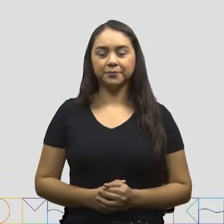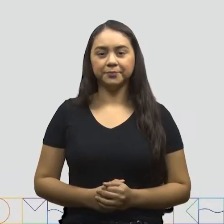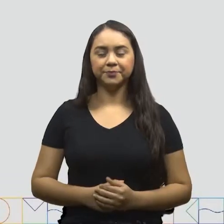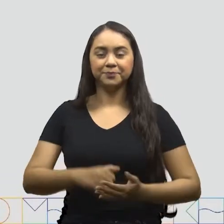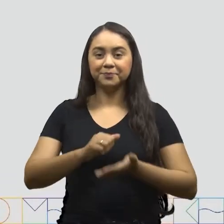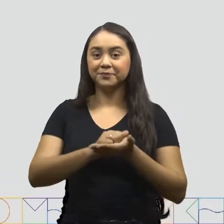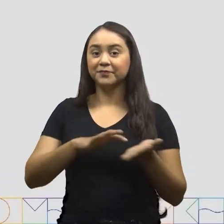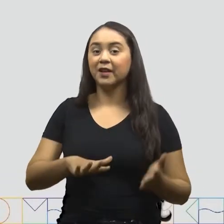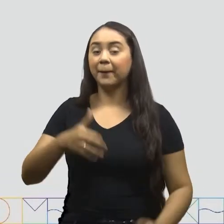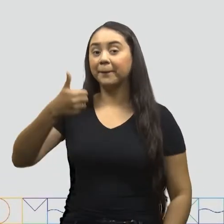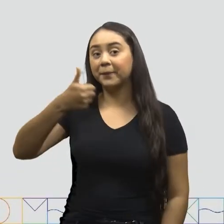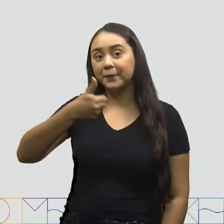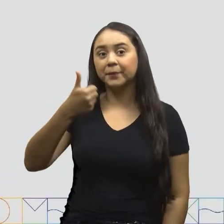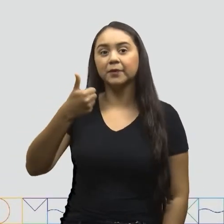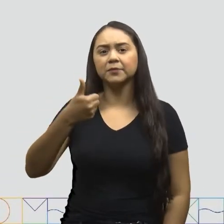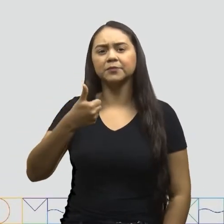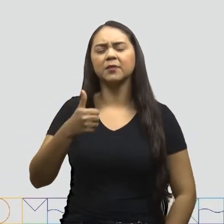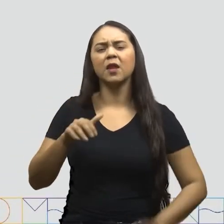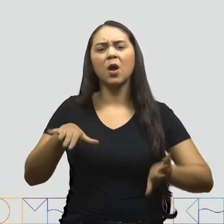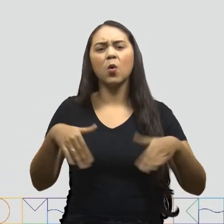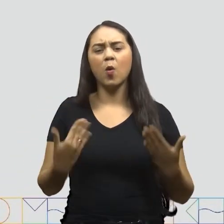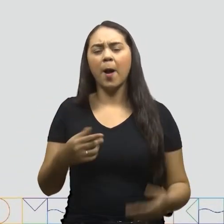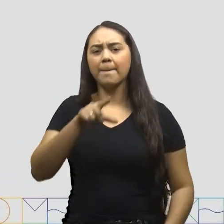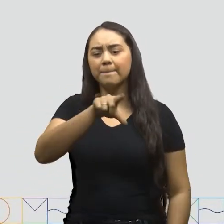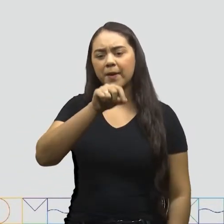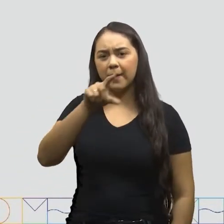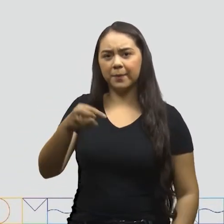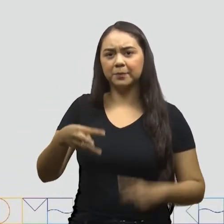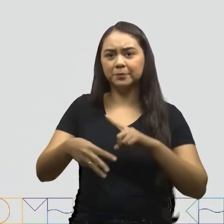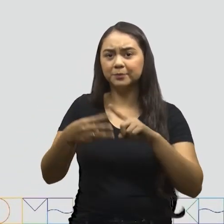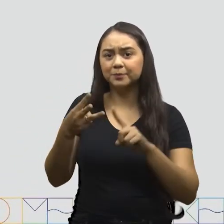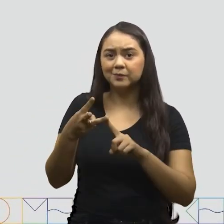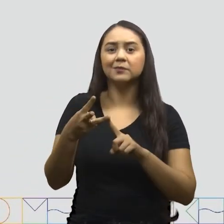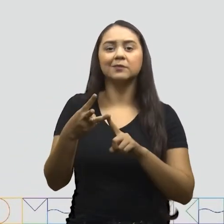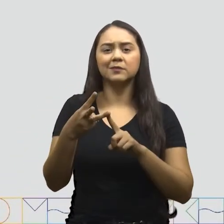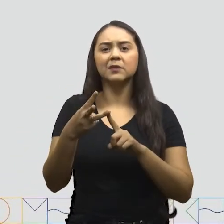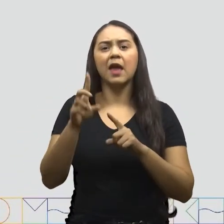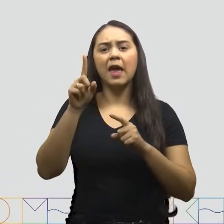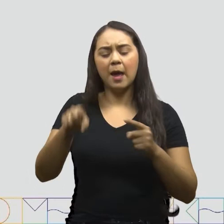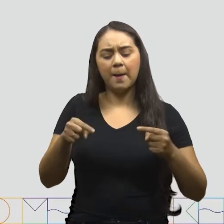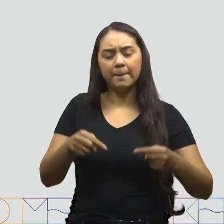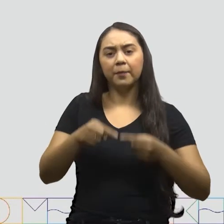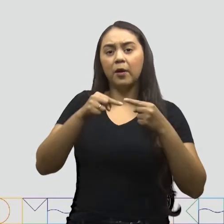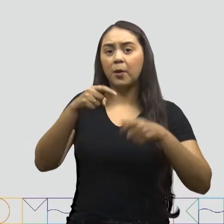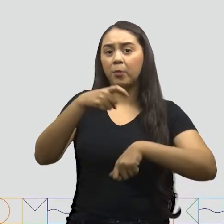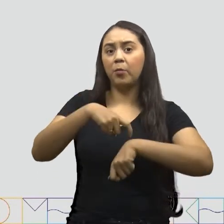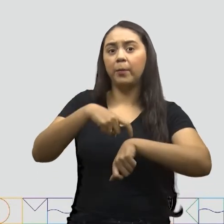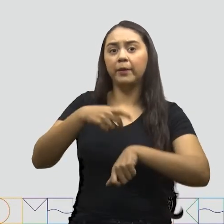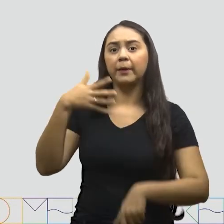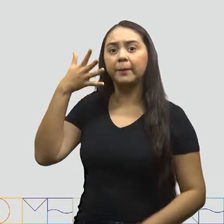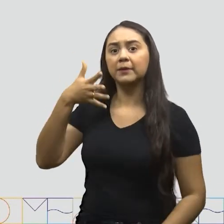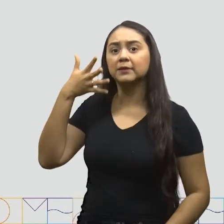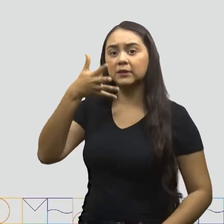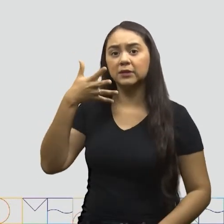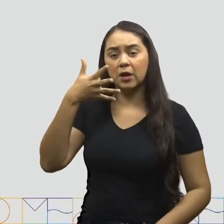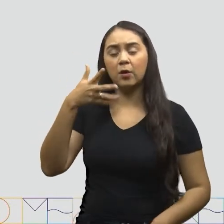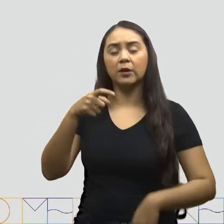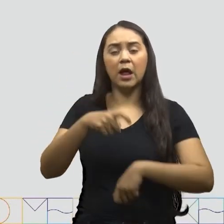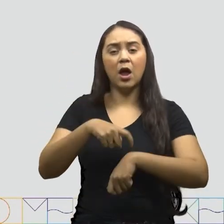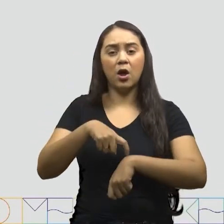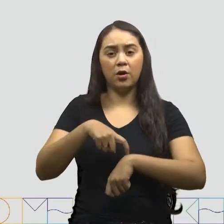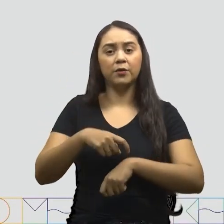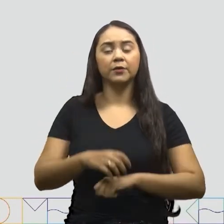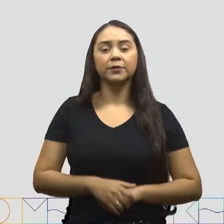Atividade número 1 Qual das opções abaixo Indica um dos passos Para a apresentação De trabalhos